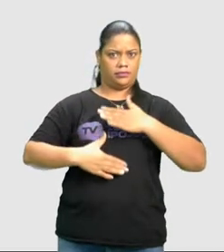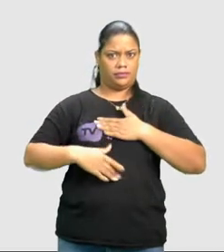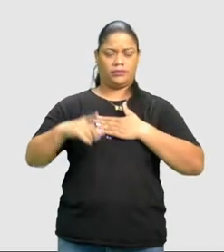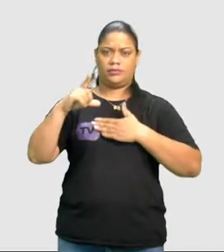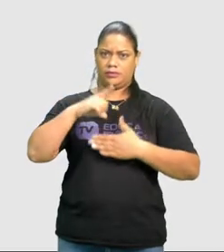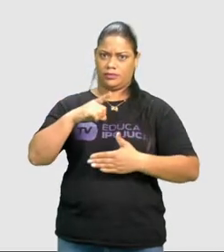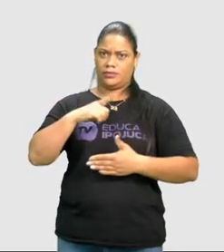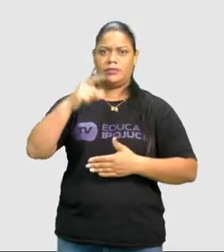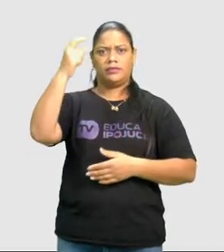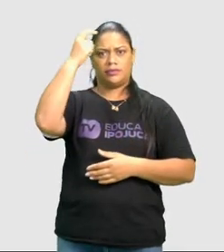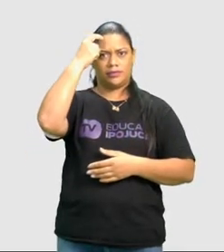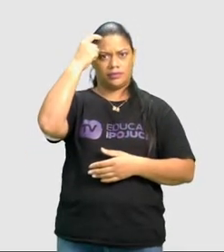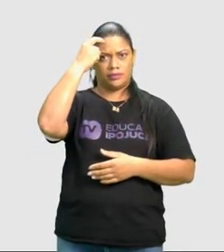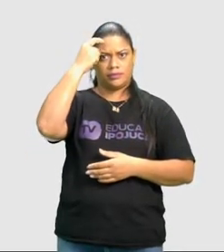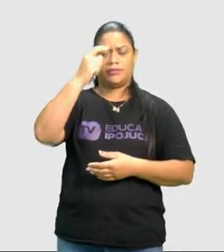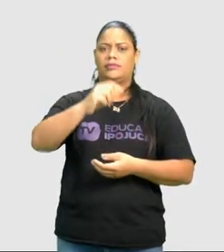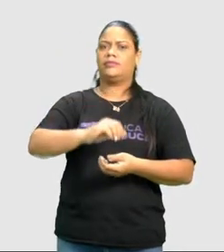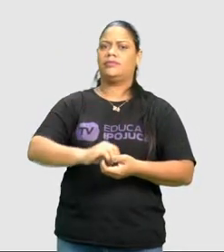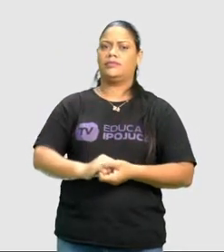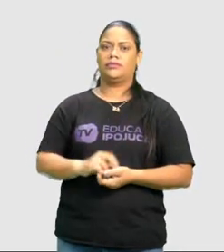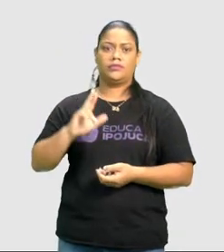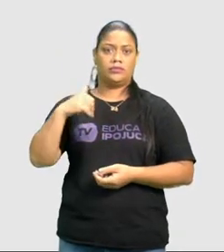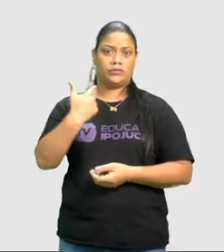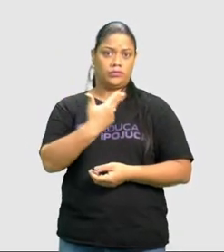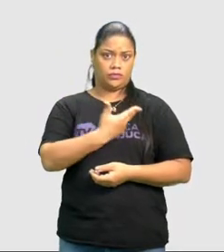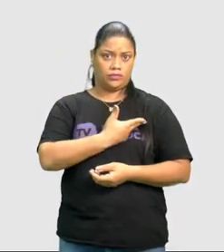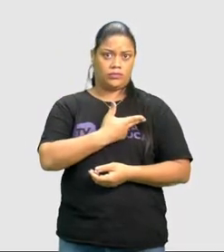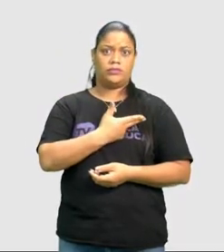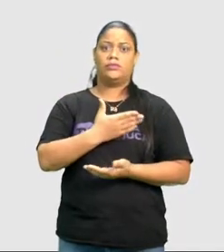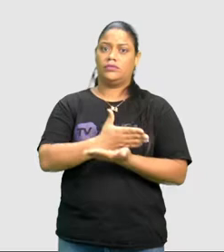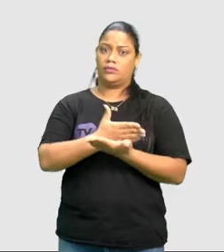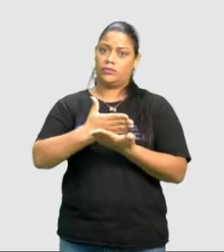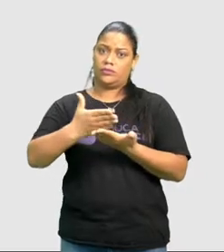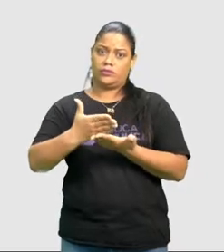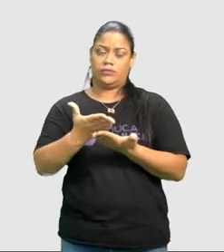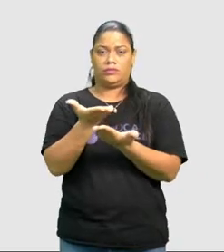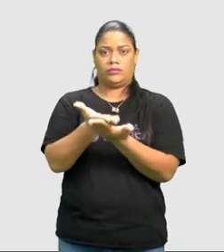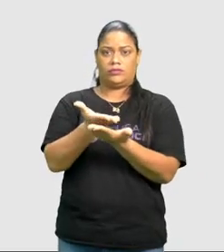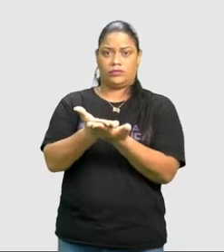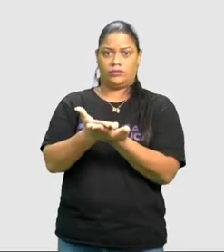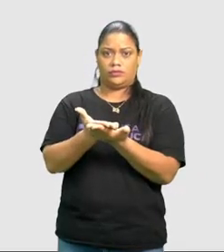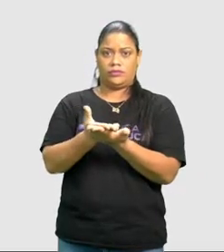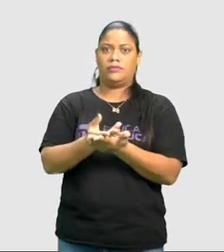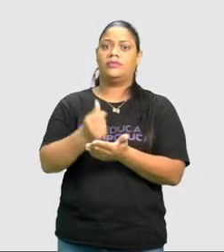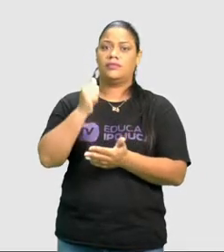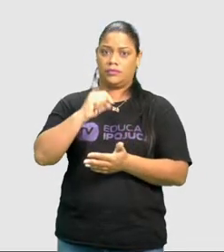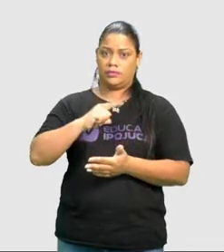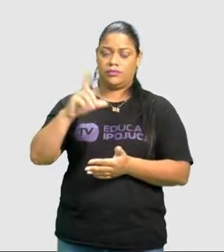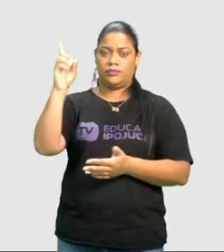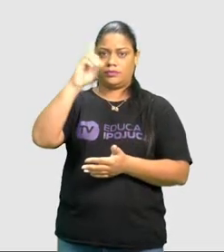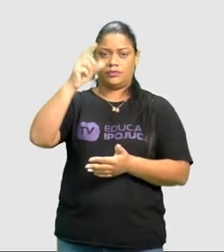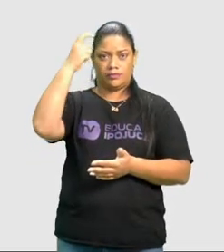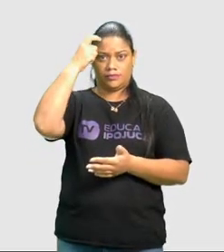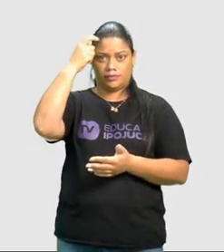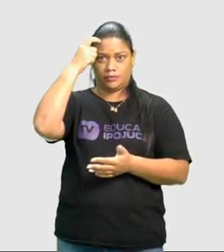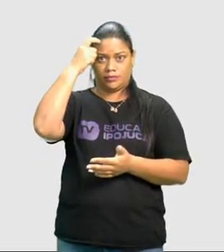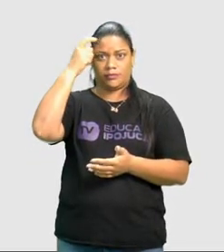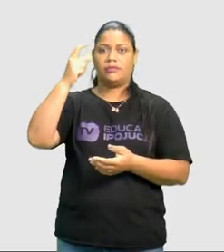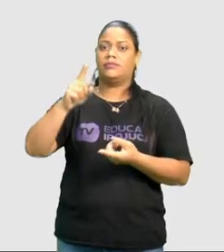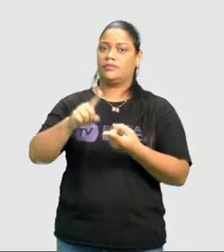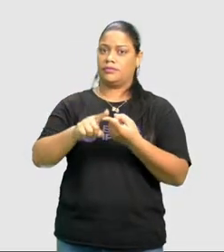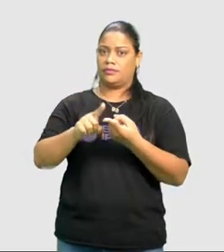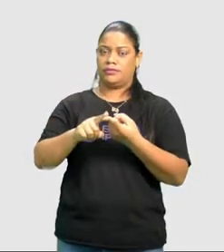comprometimento mental. Portanto, o nosso caso inicial da aula, além da paralisia cerebral, que é um problema mental,